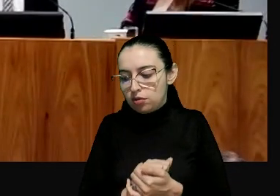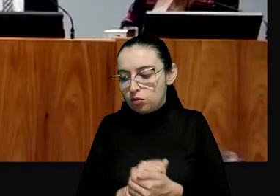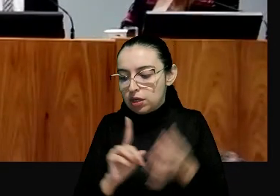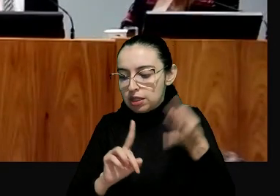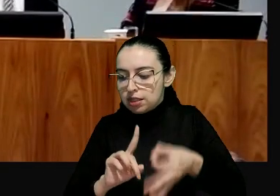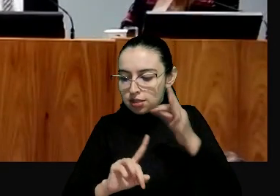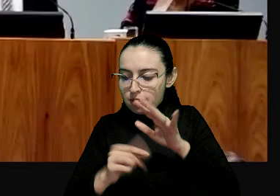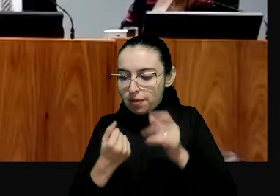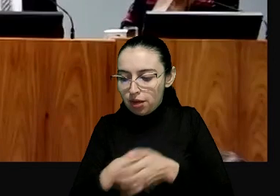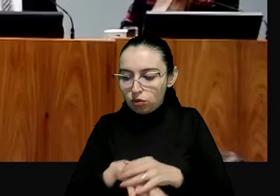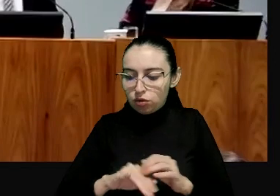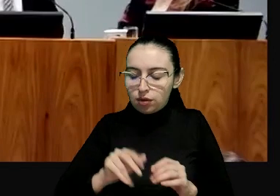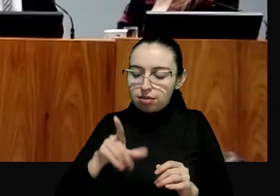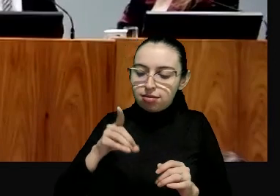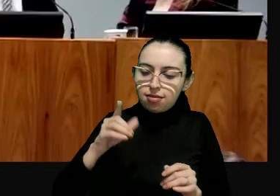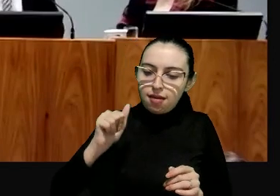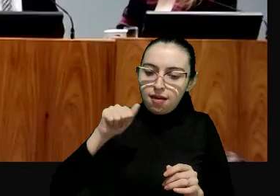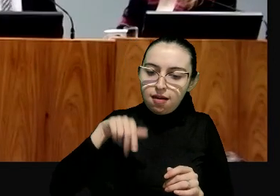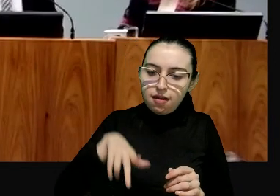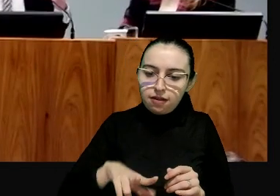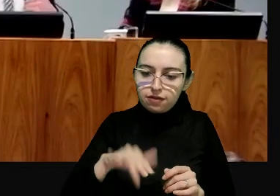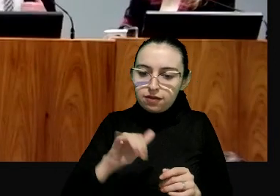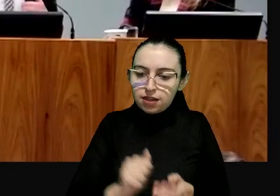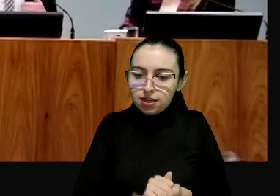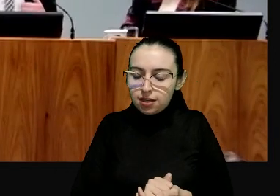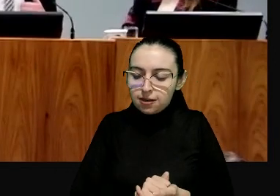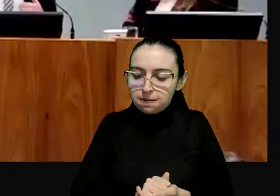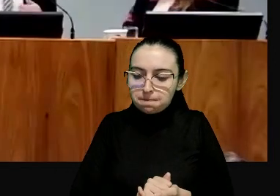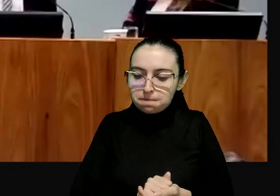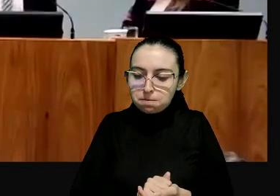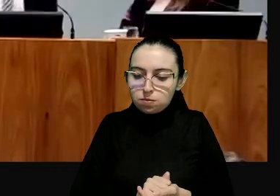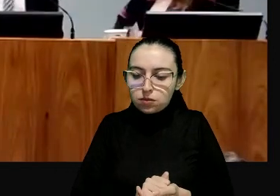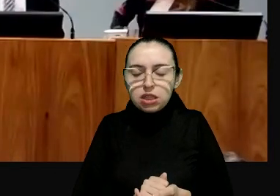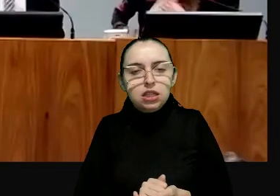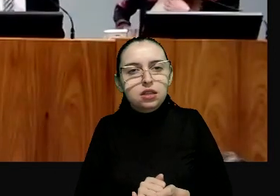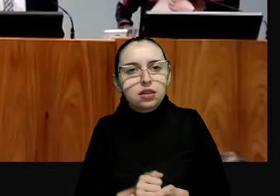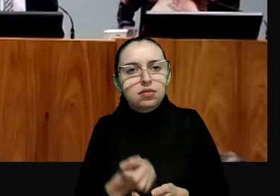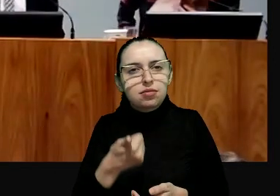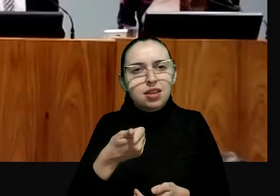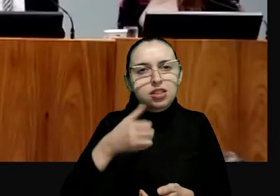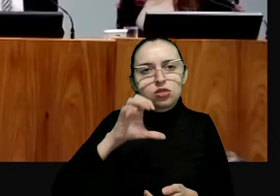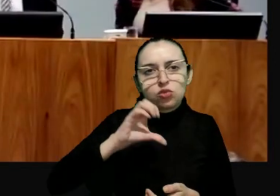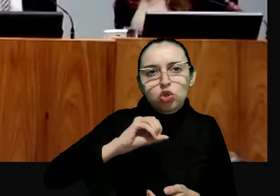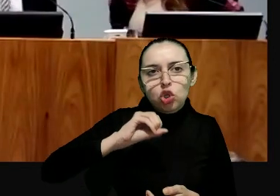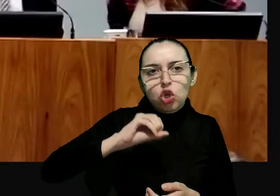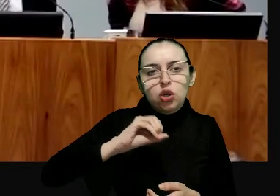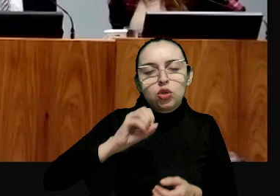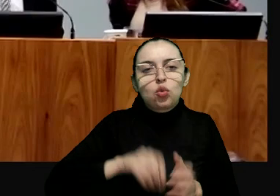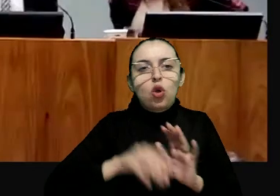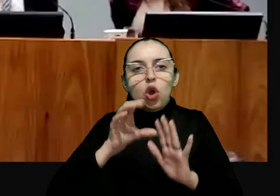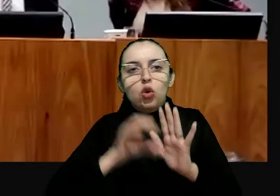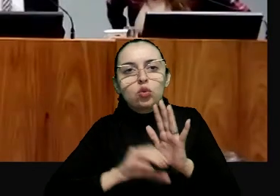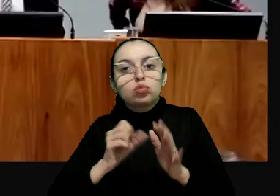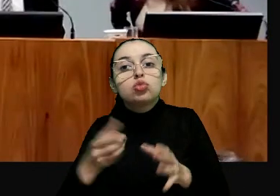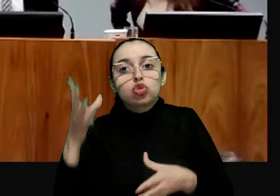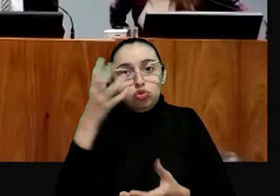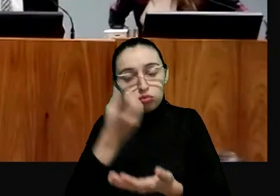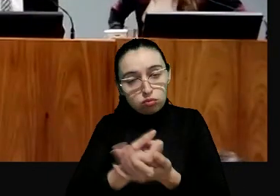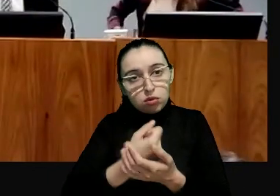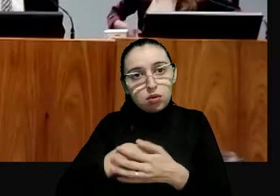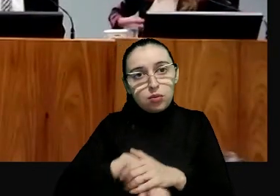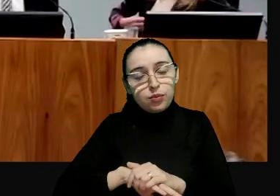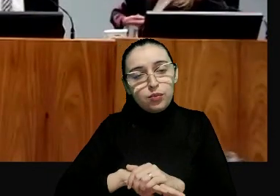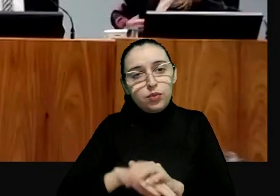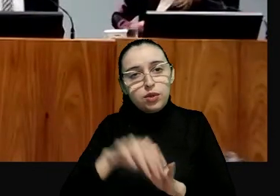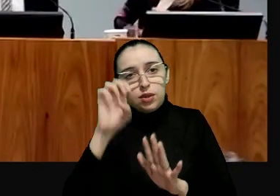desembargador Davi Diniz Dantas, que eu presidi uma comissão de concurso do 19º, ele fez parte, e nós incluímos isso,